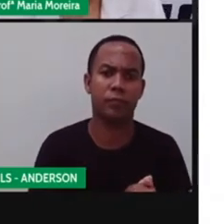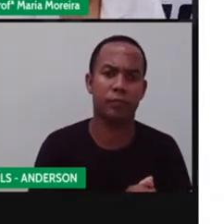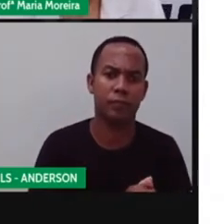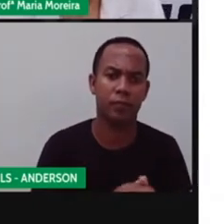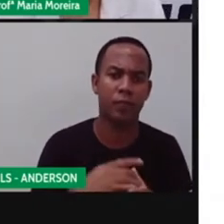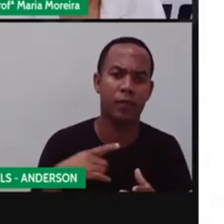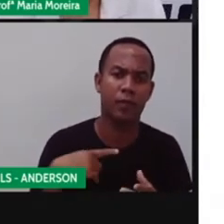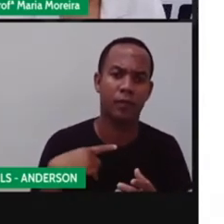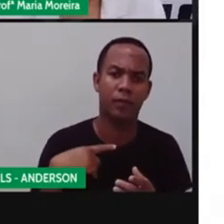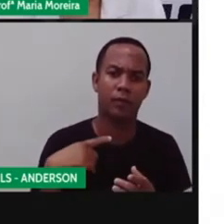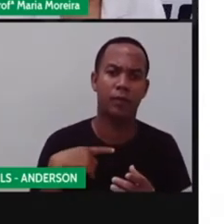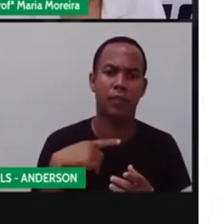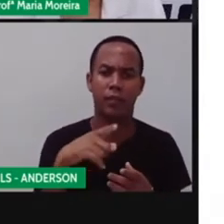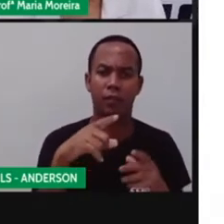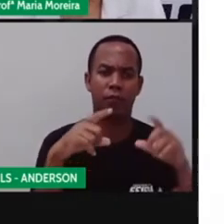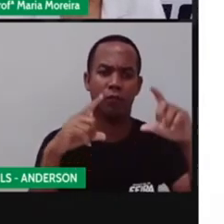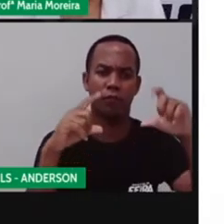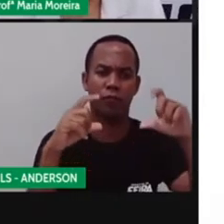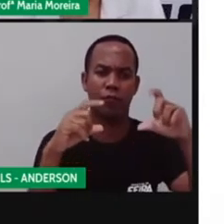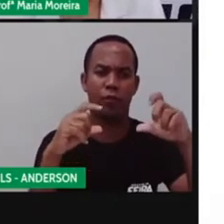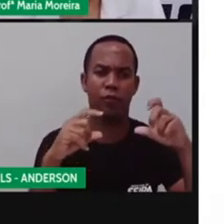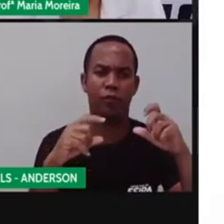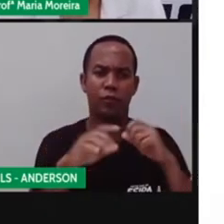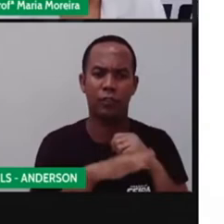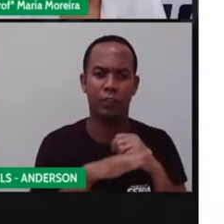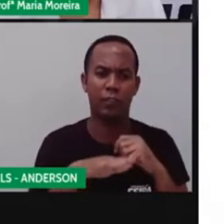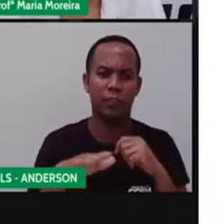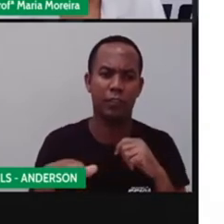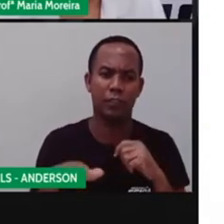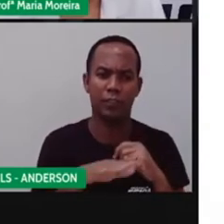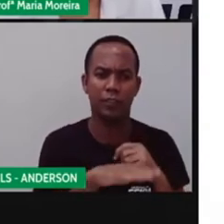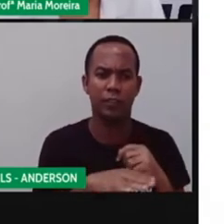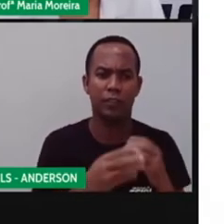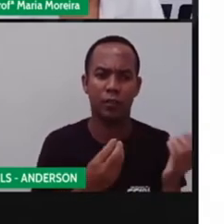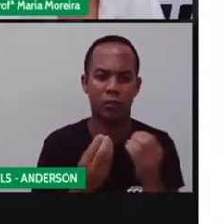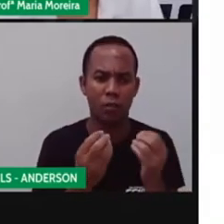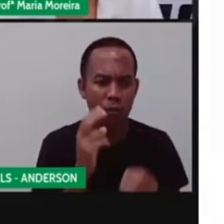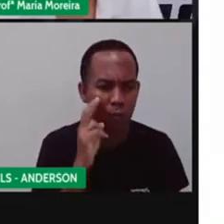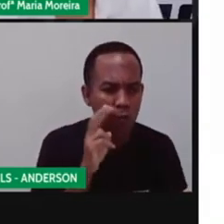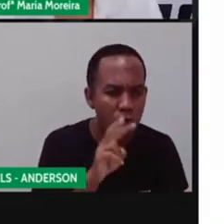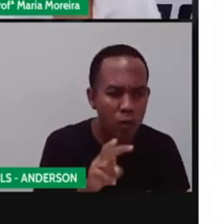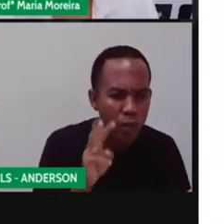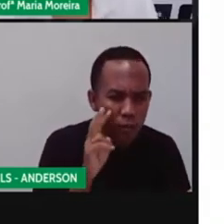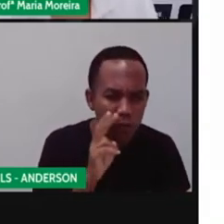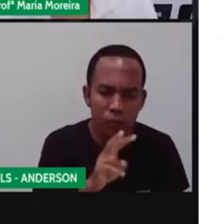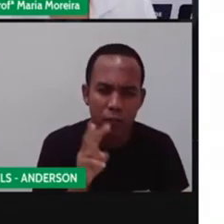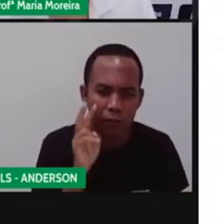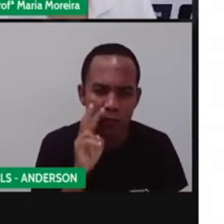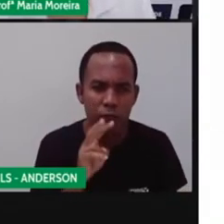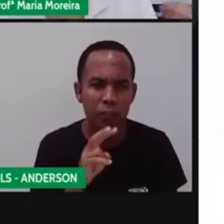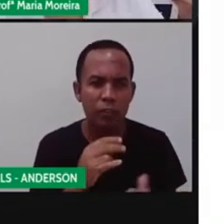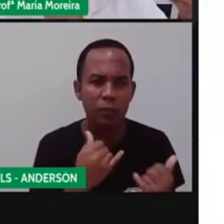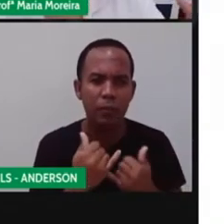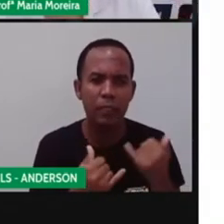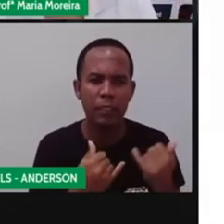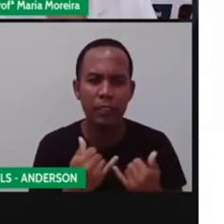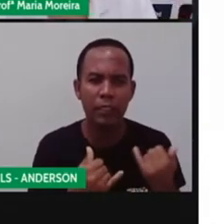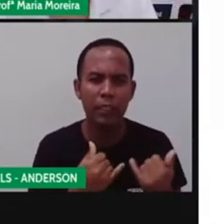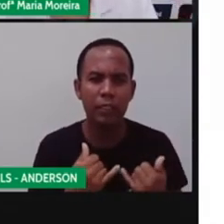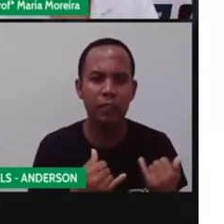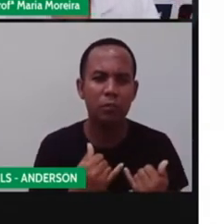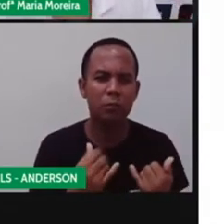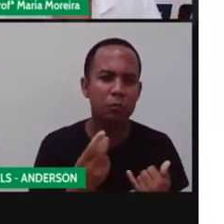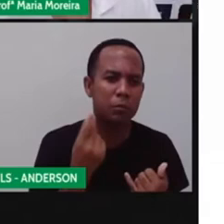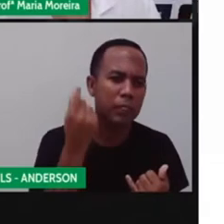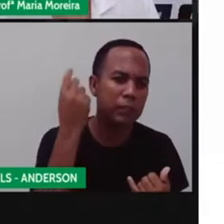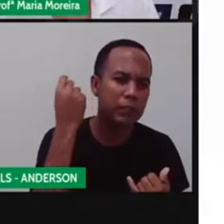foto onde as crianças, né? Elas estão observando brinquedos, que são brinquedos bem... São brinquedos mais